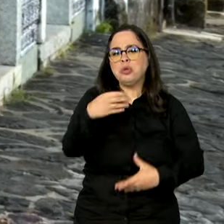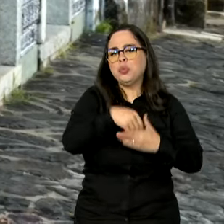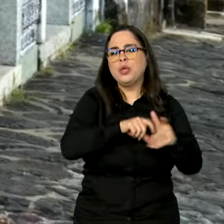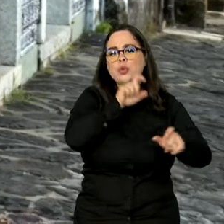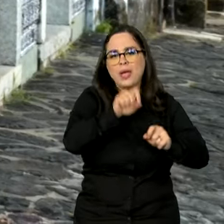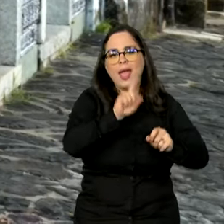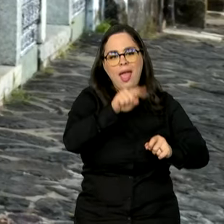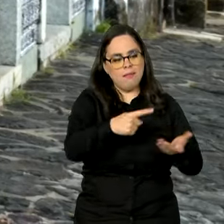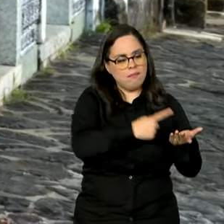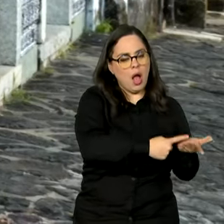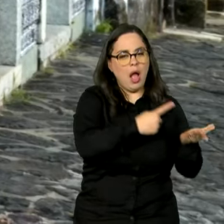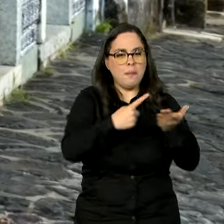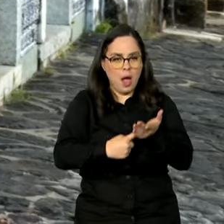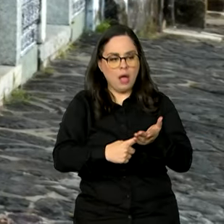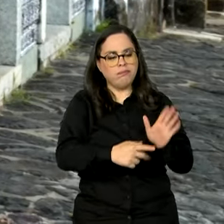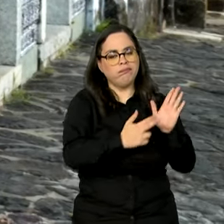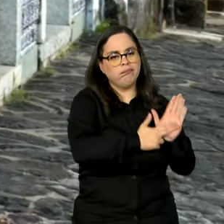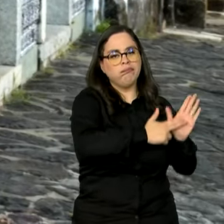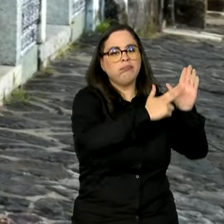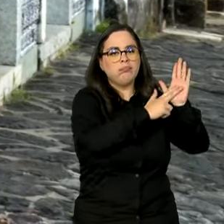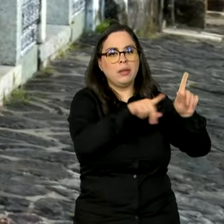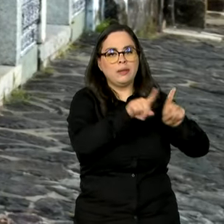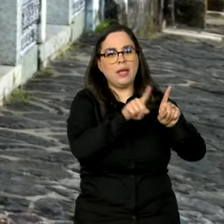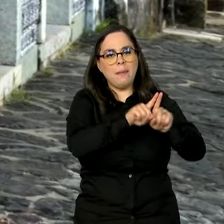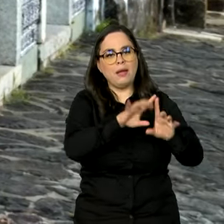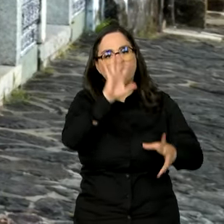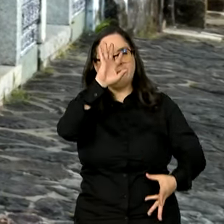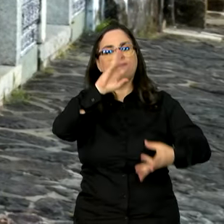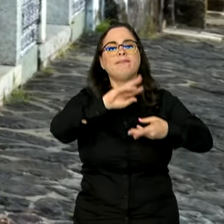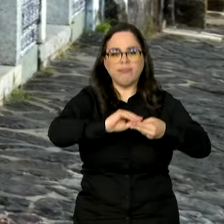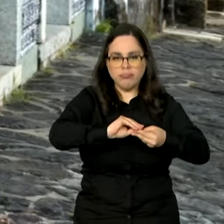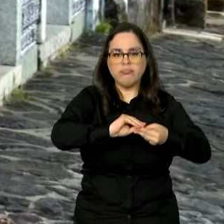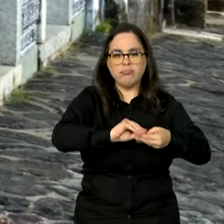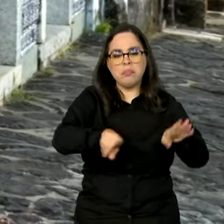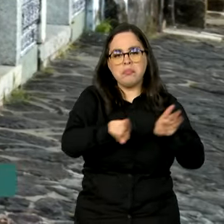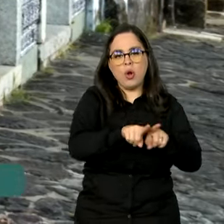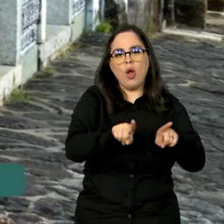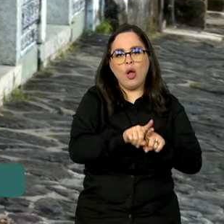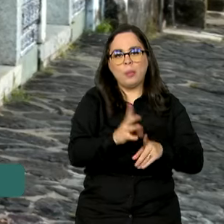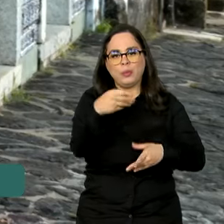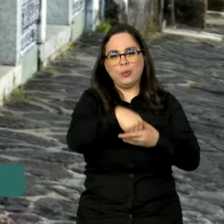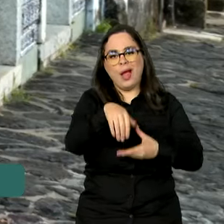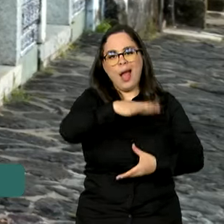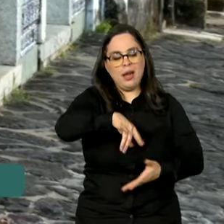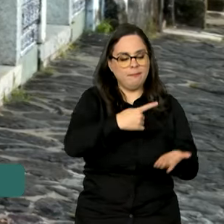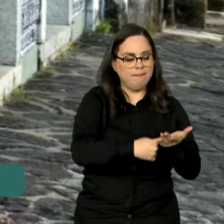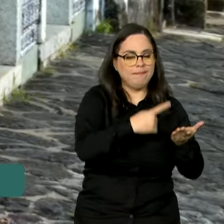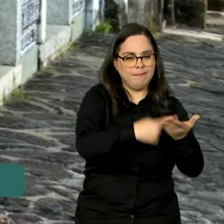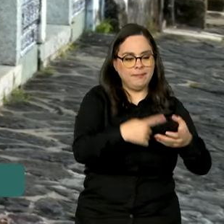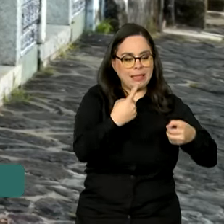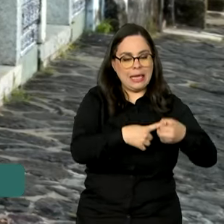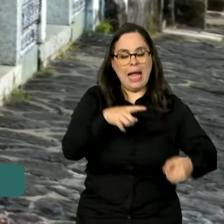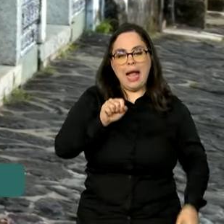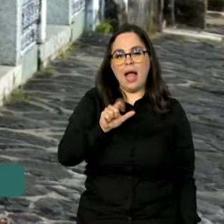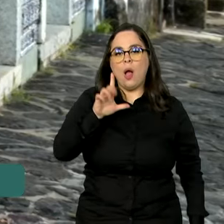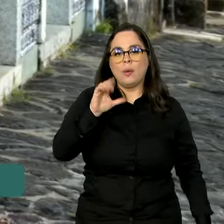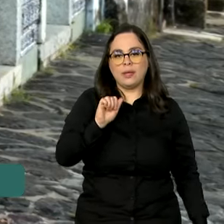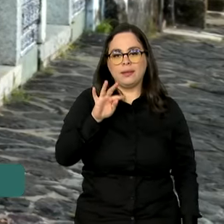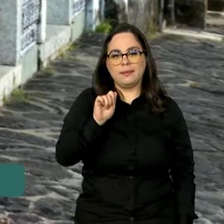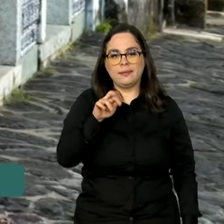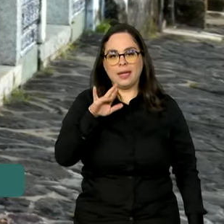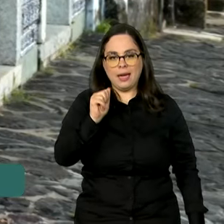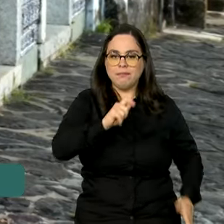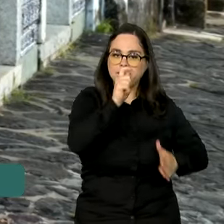conciliação, compromissos e reconhecimentos recíprocos relativo ao Acordo de Alcântara, assinado